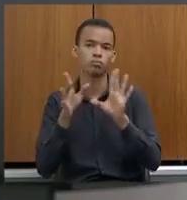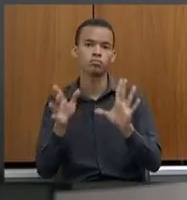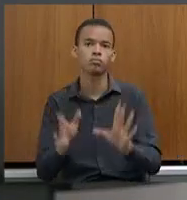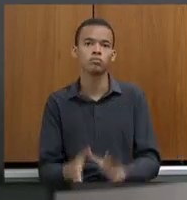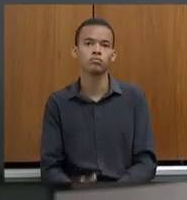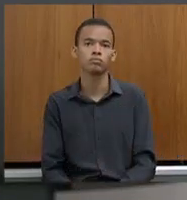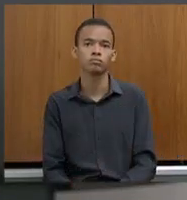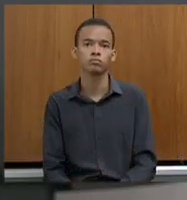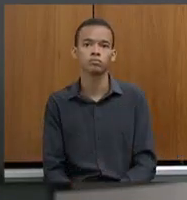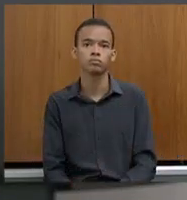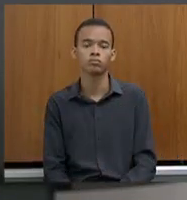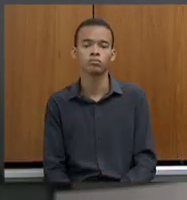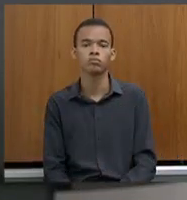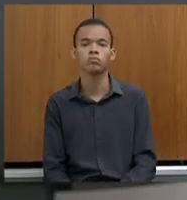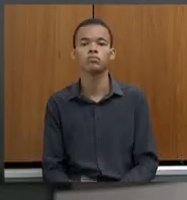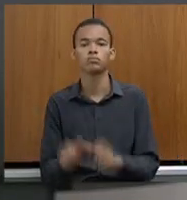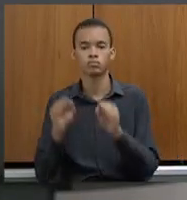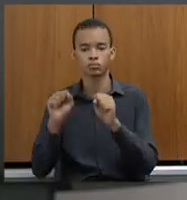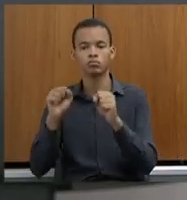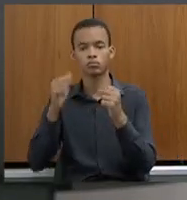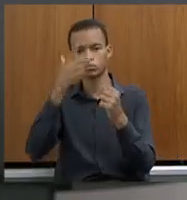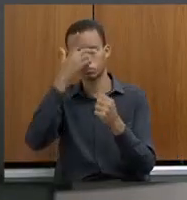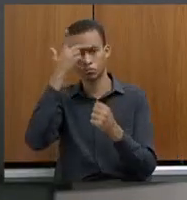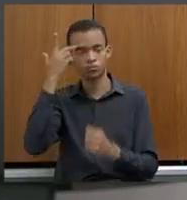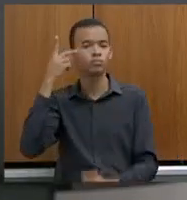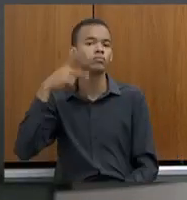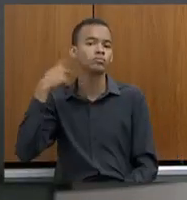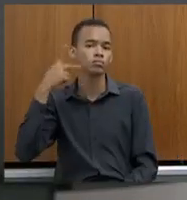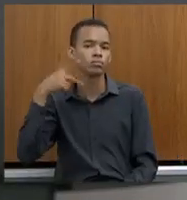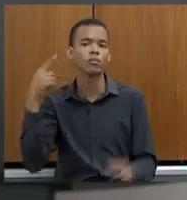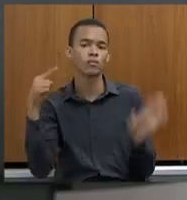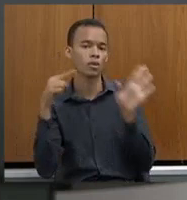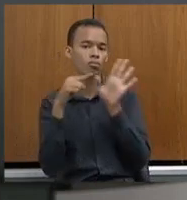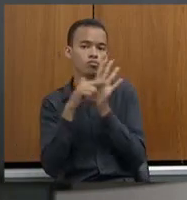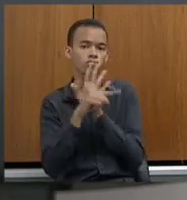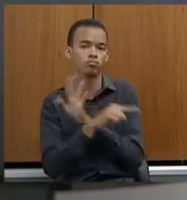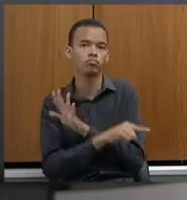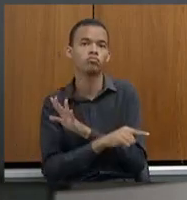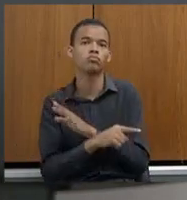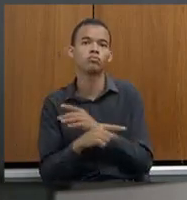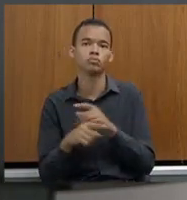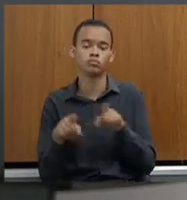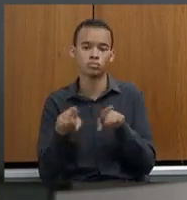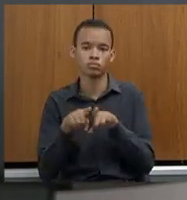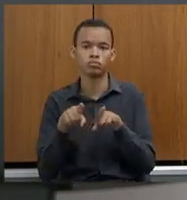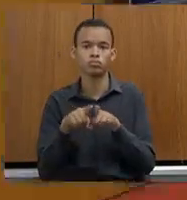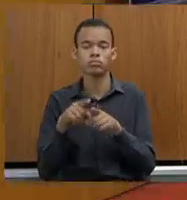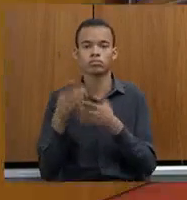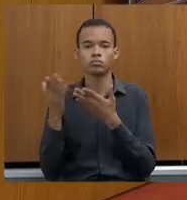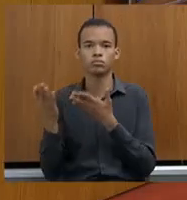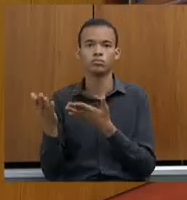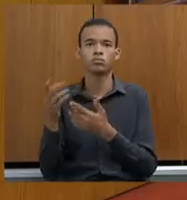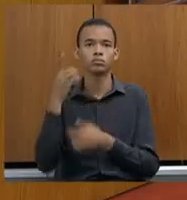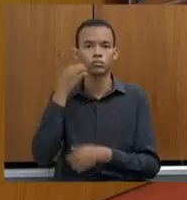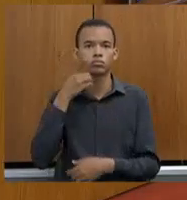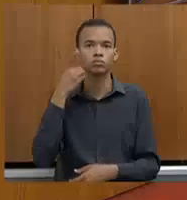alguma intervenção dos parlamentares. A presidência registra novamente a presença do deputado Bruno Engler.